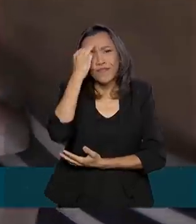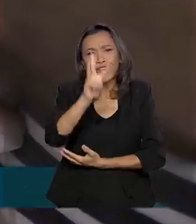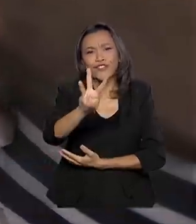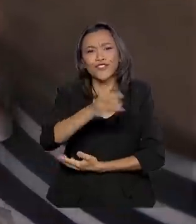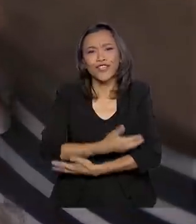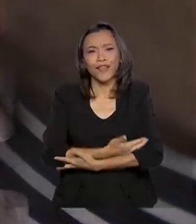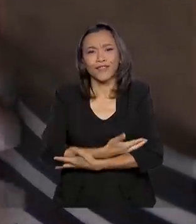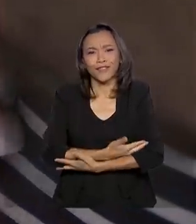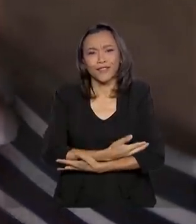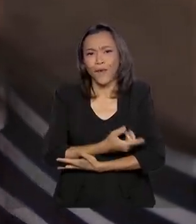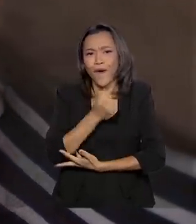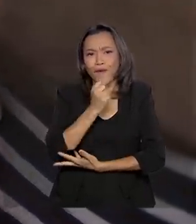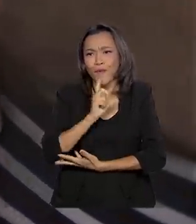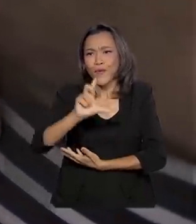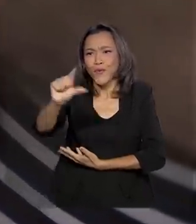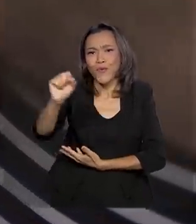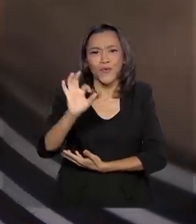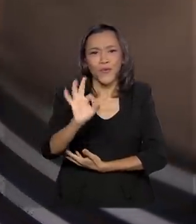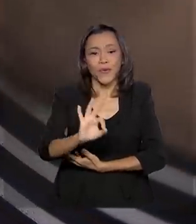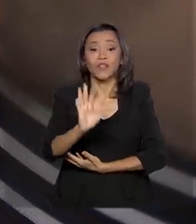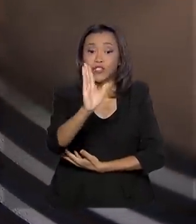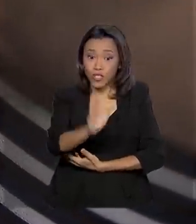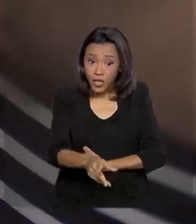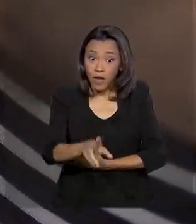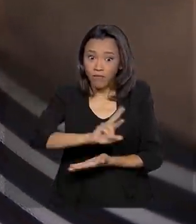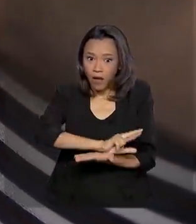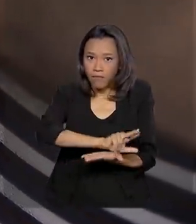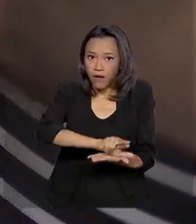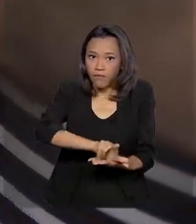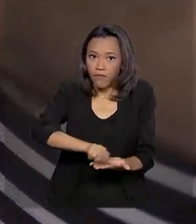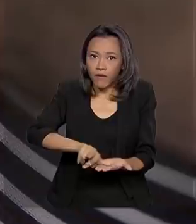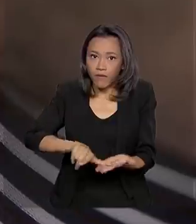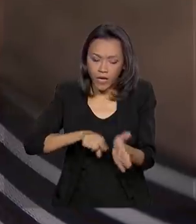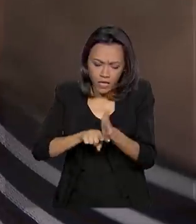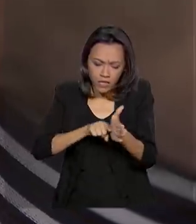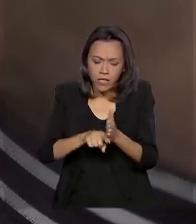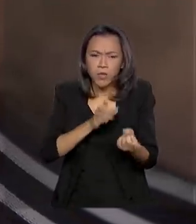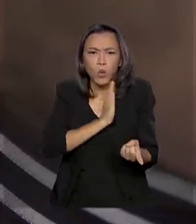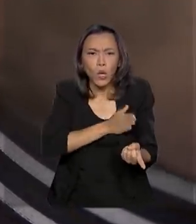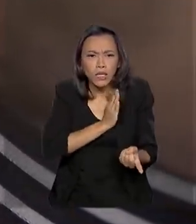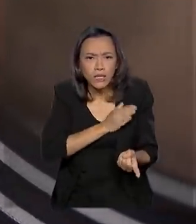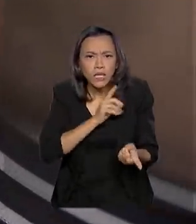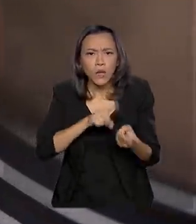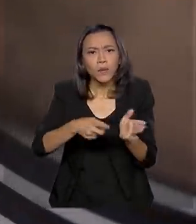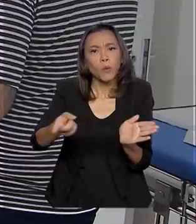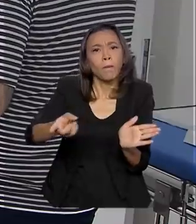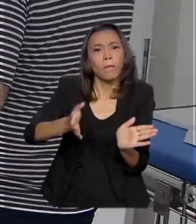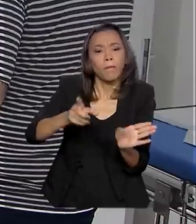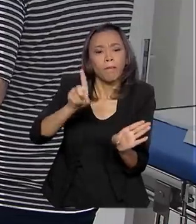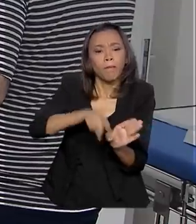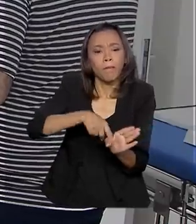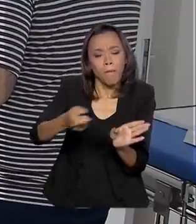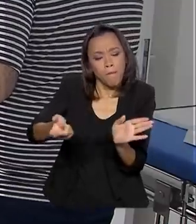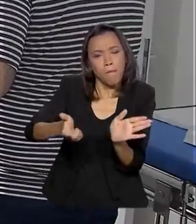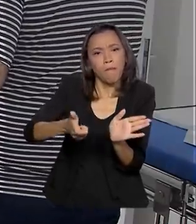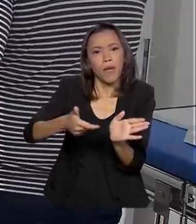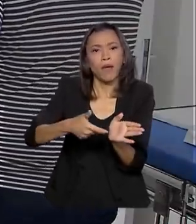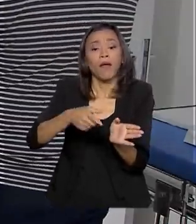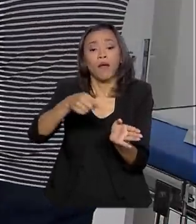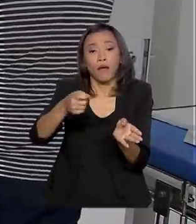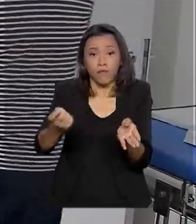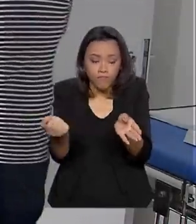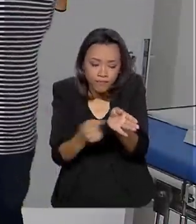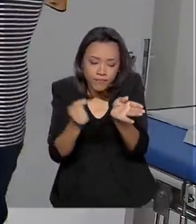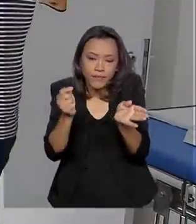nem saiu da maternidade e já passou por uma série de exames do coração e do pezinho. O pai do bebê sabe